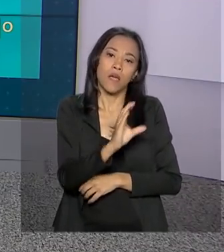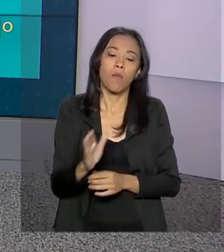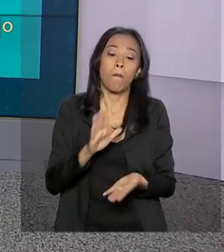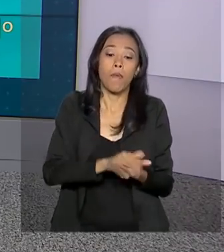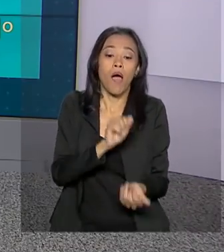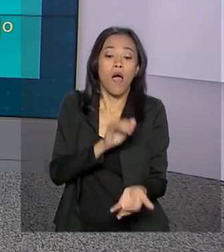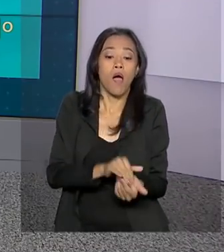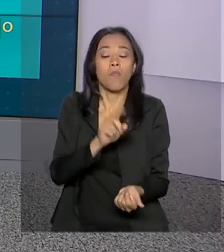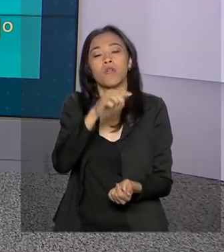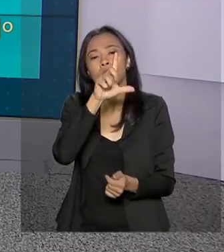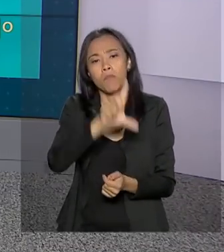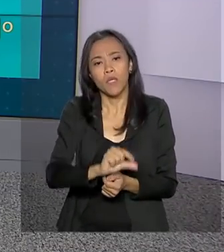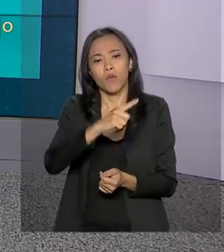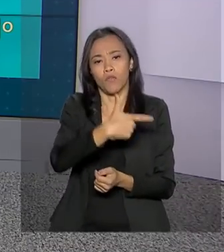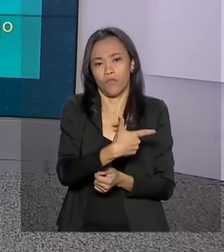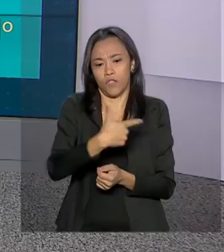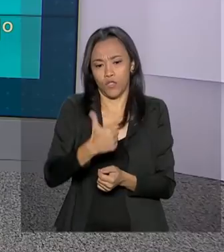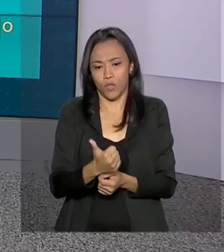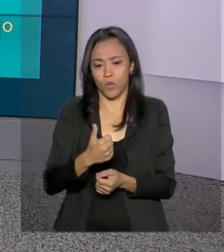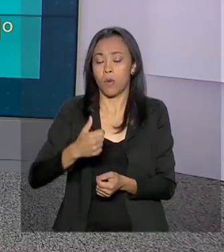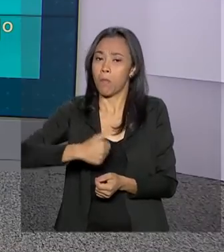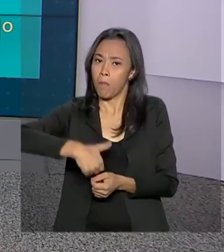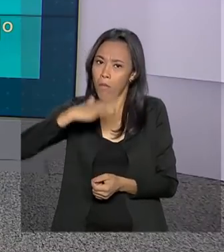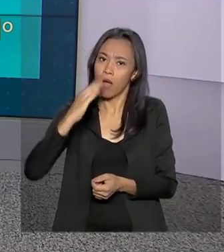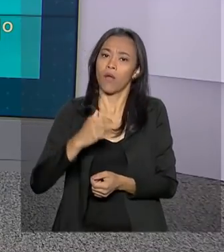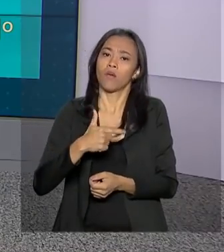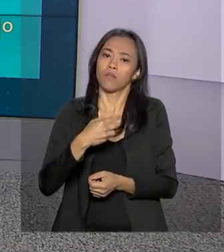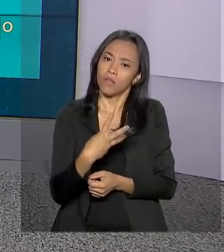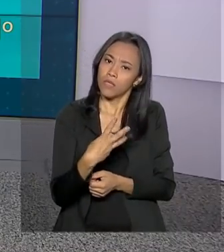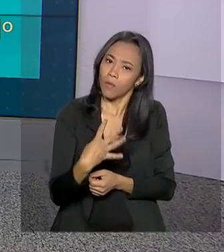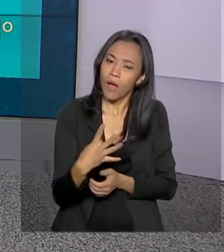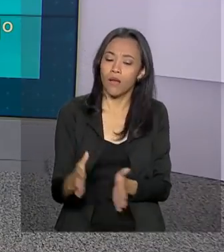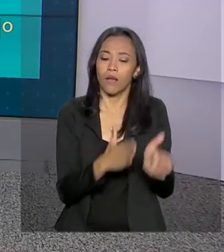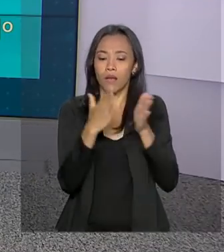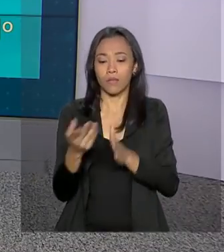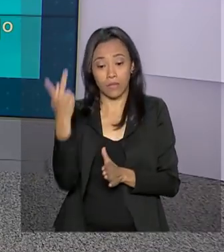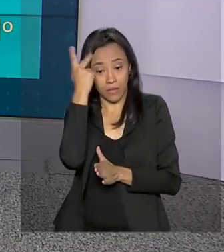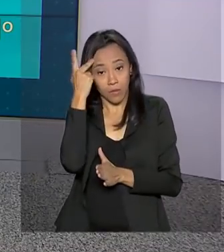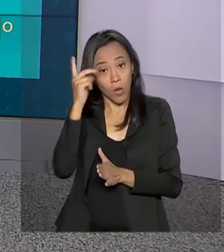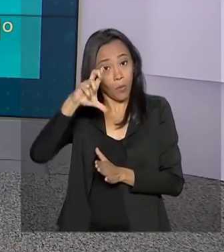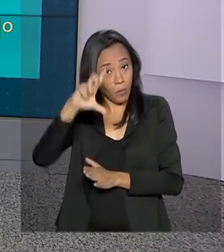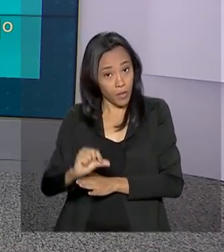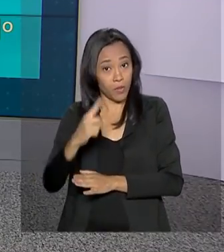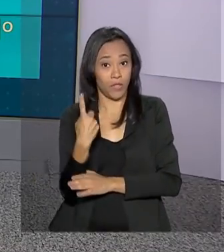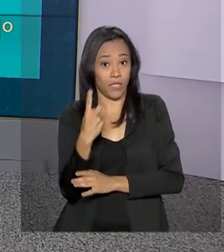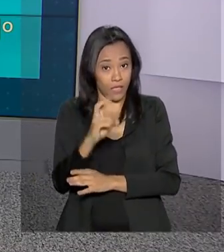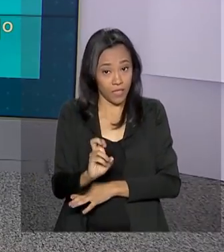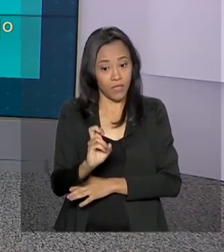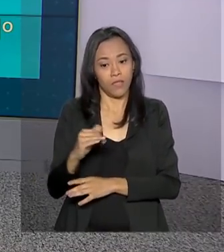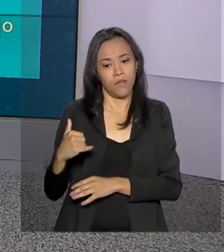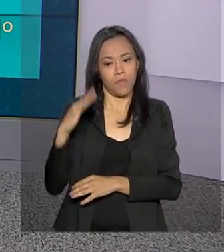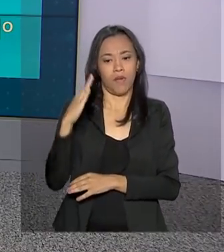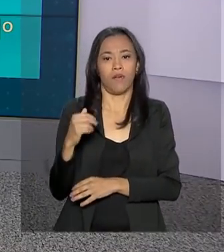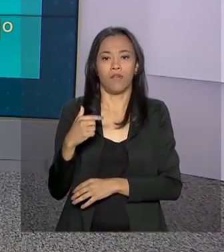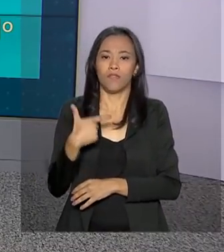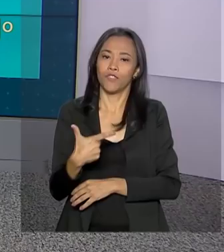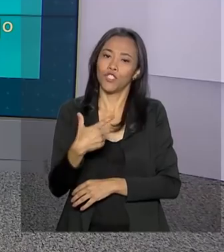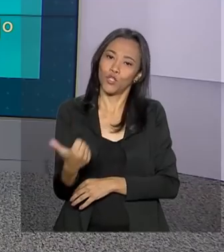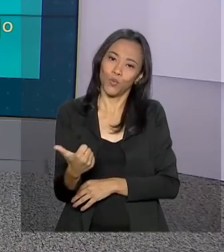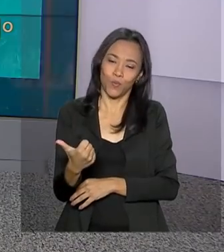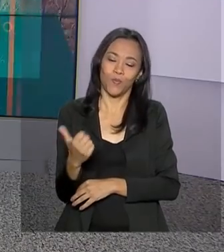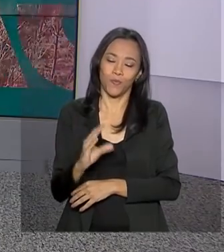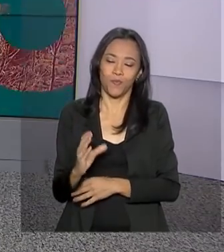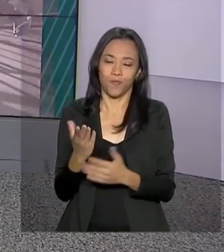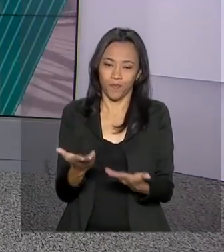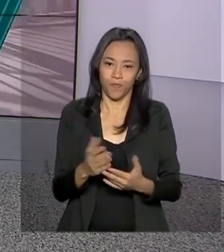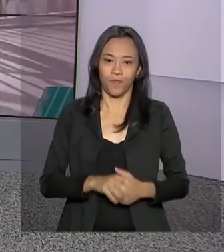Palmas, mínima de 21, máxima de 34 graus. E São Paulo, mínima de 15 e máxima de 21 graus.